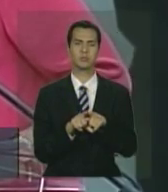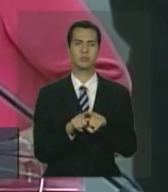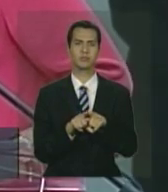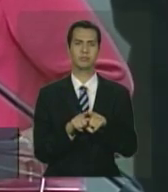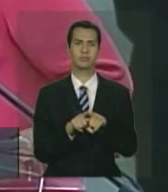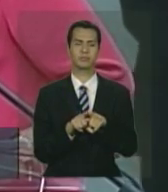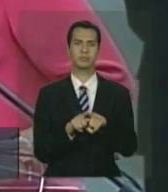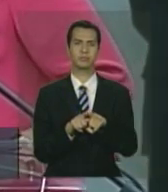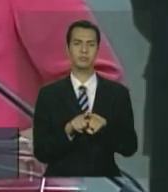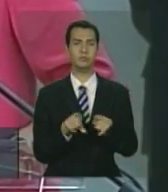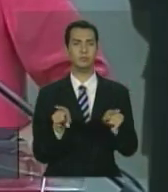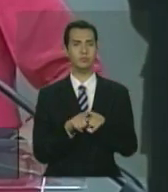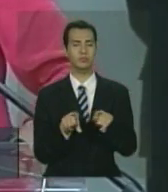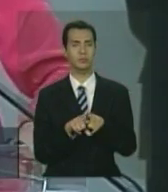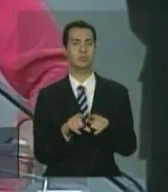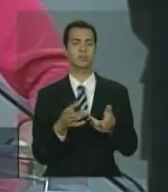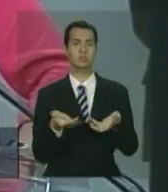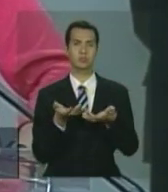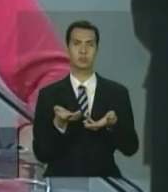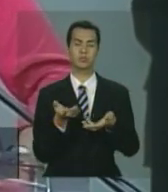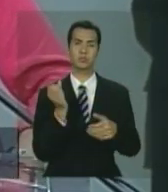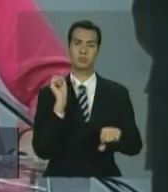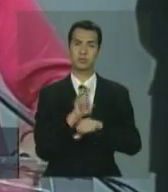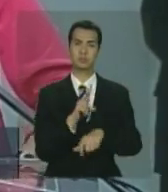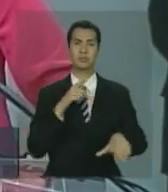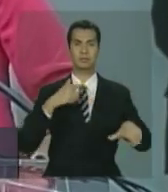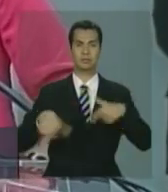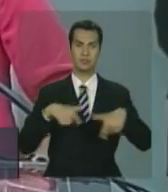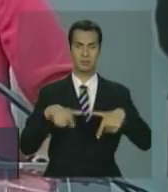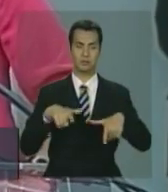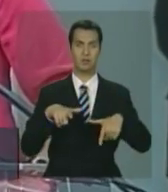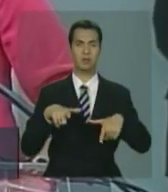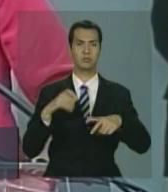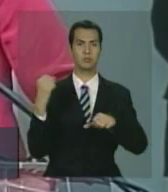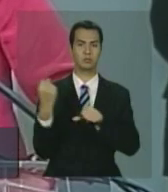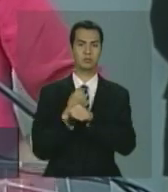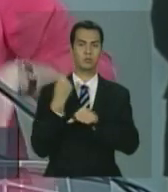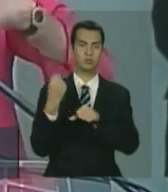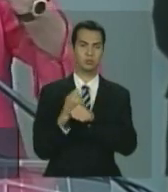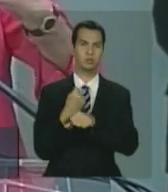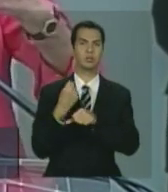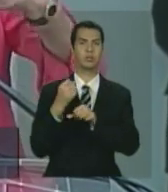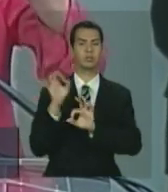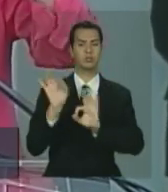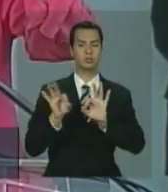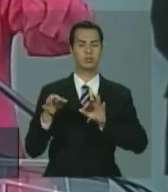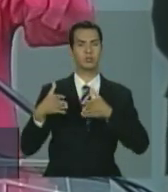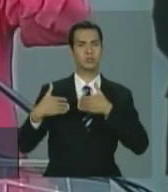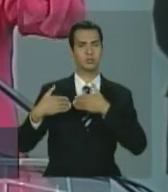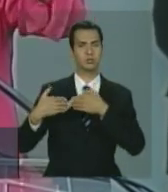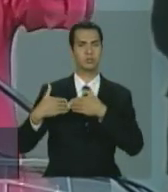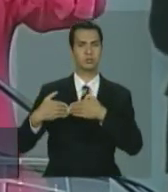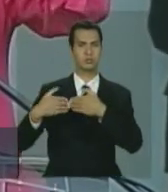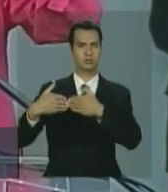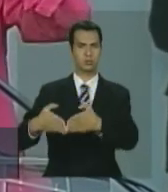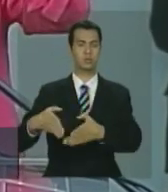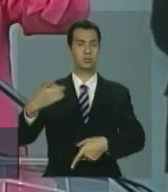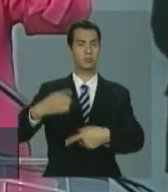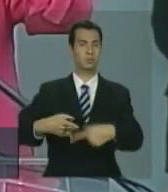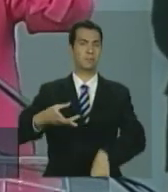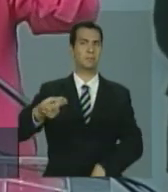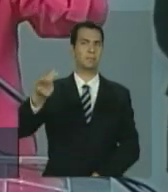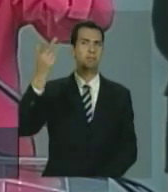a garantir empregos na área da construção naval. Nós que tínhamos sido a